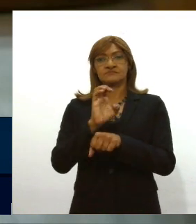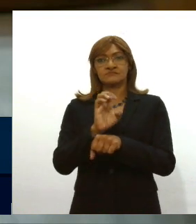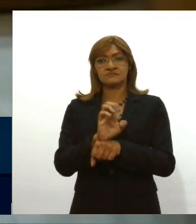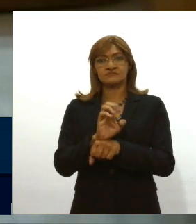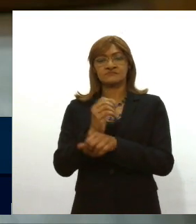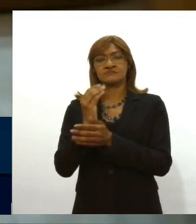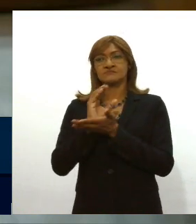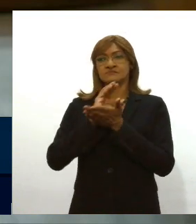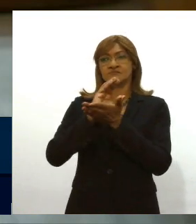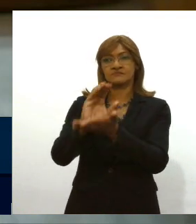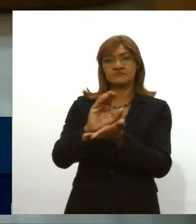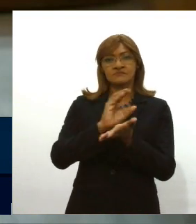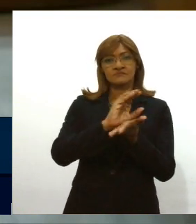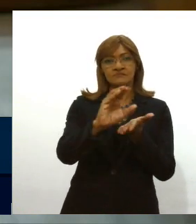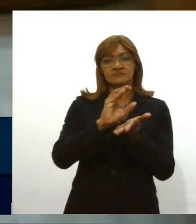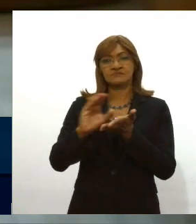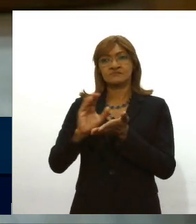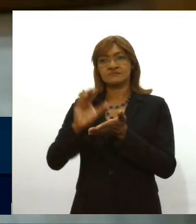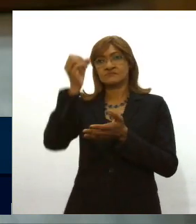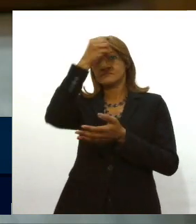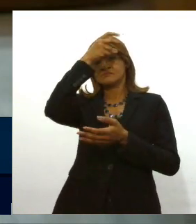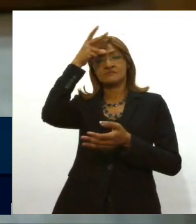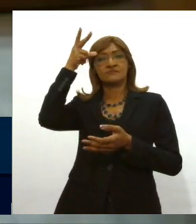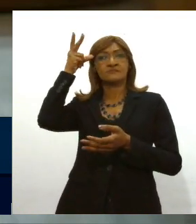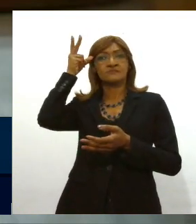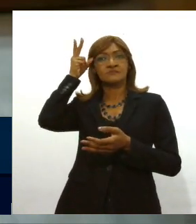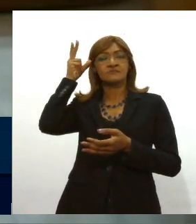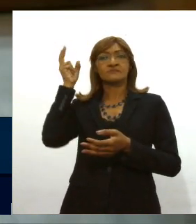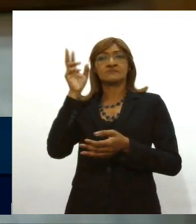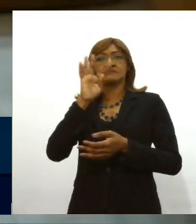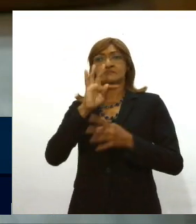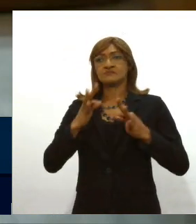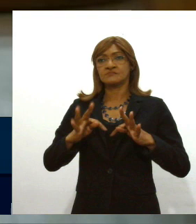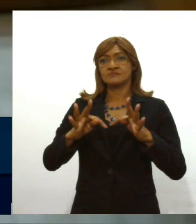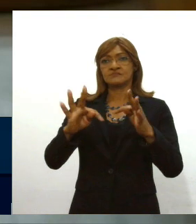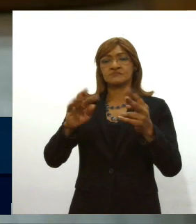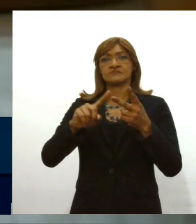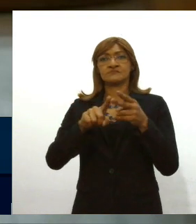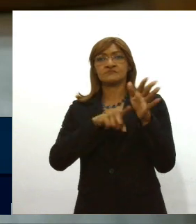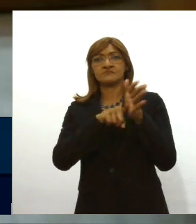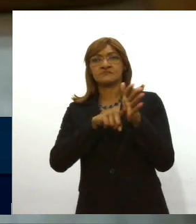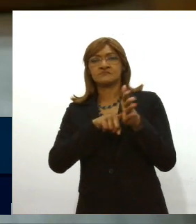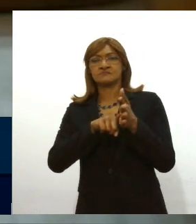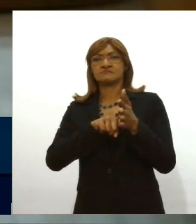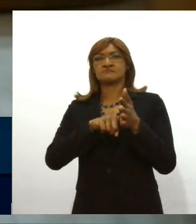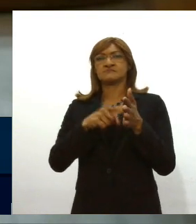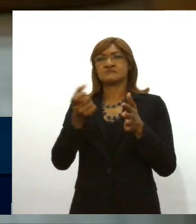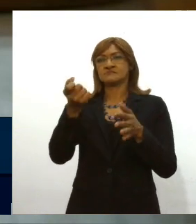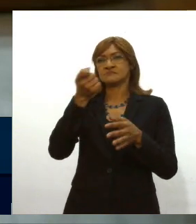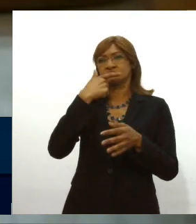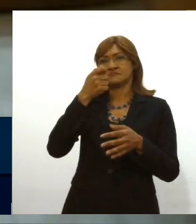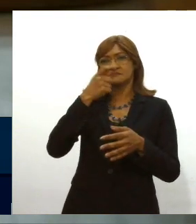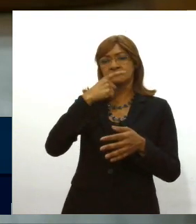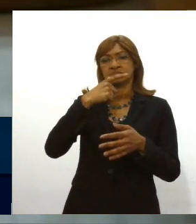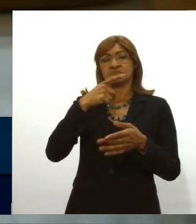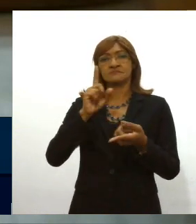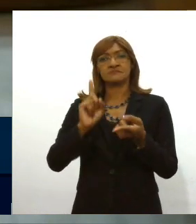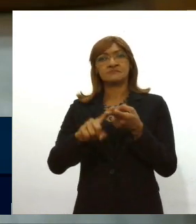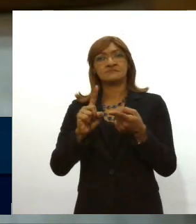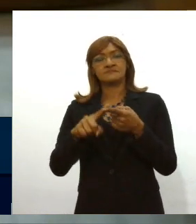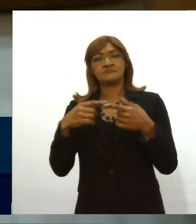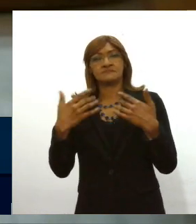recurso para as prefeituras mandando profissionais tecnologia exames medicamentos e também